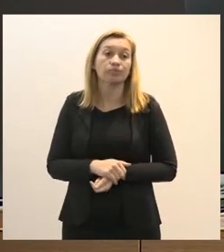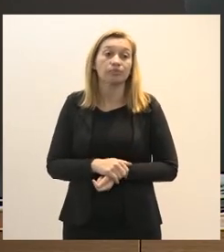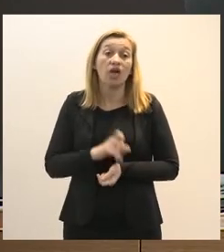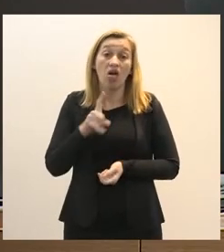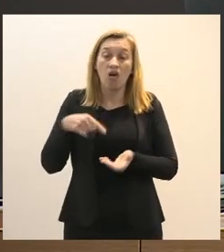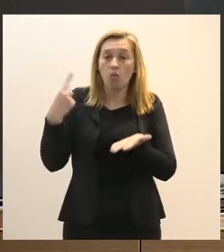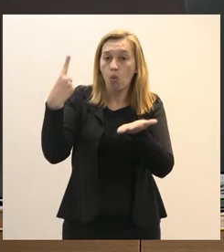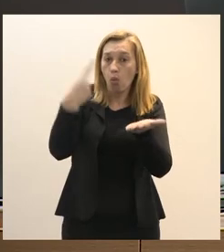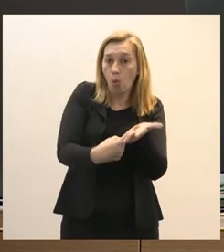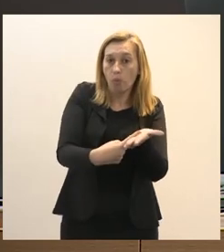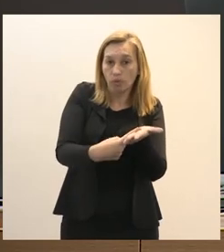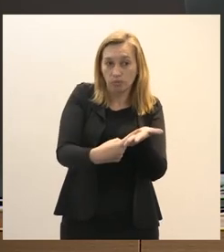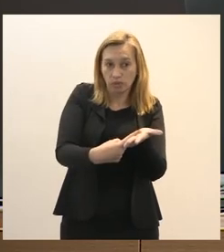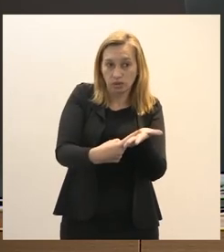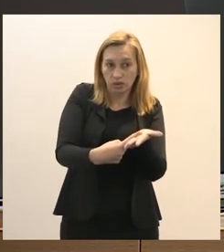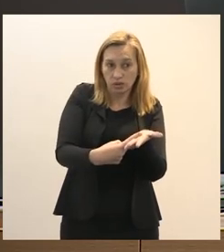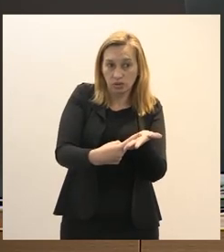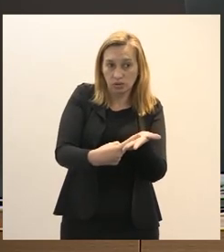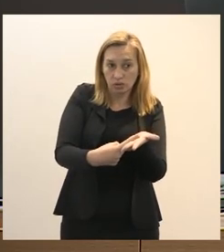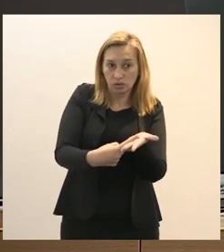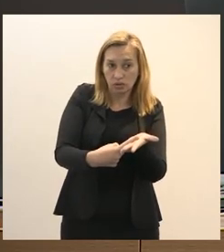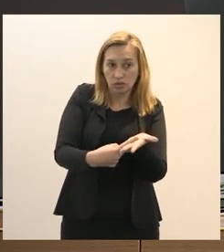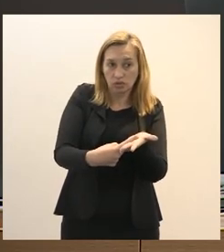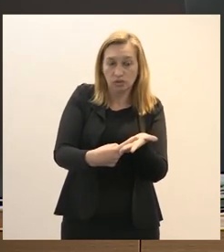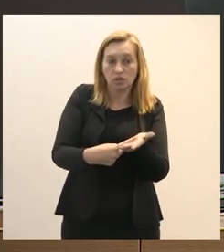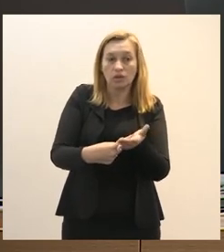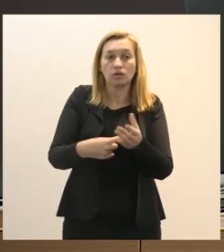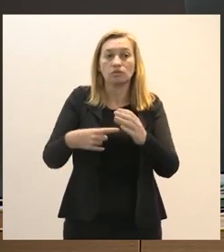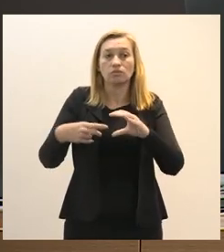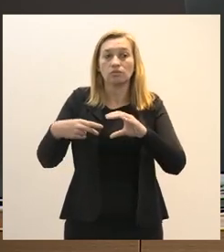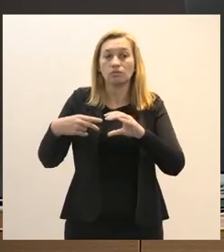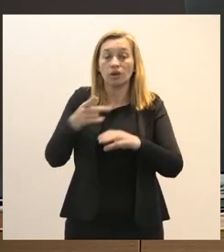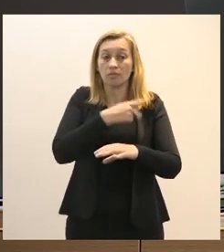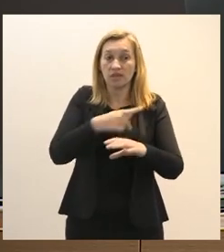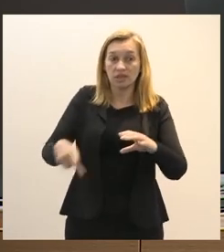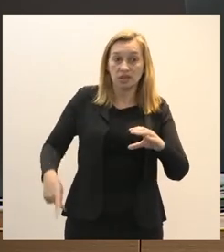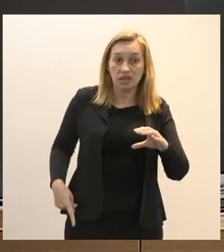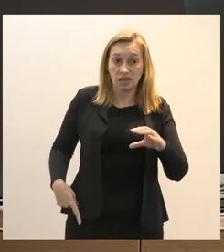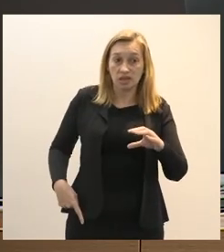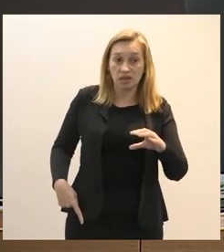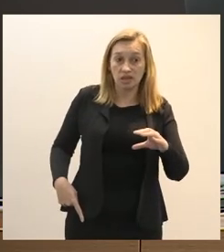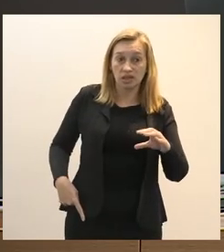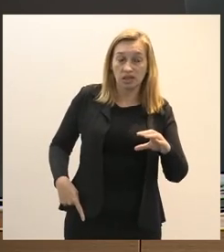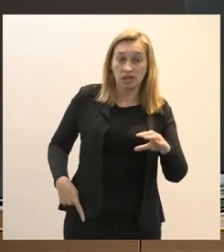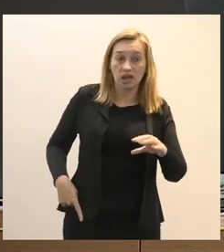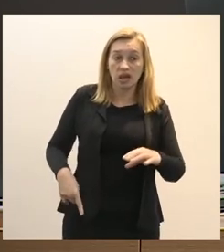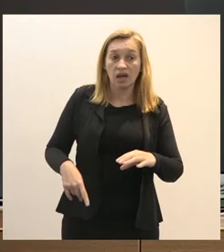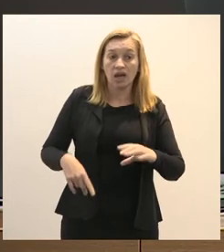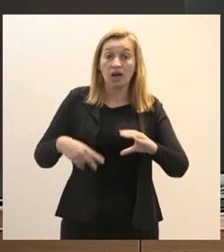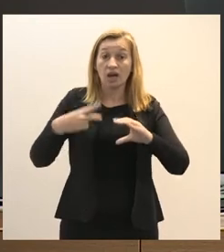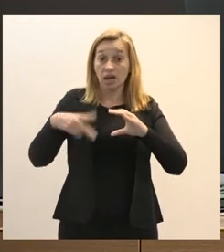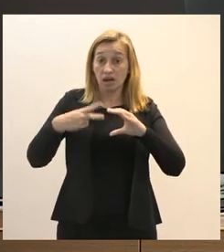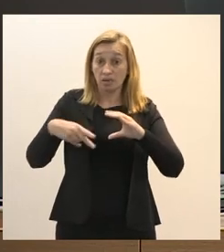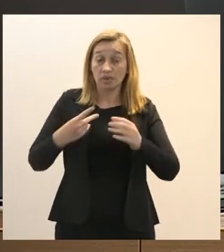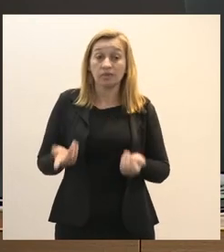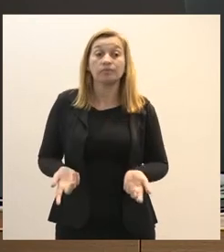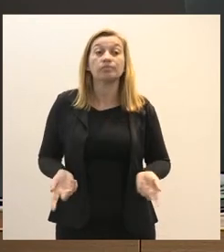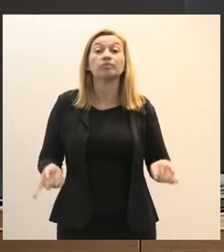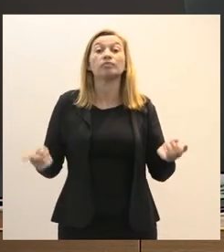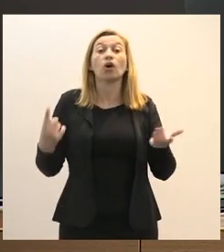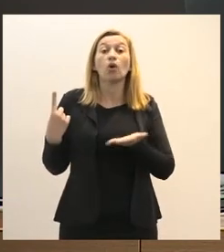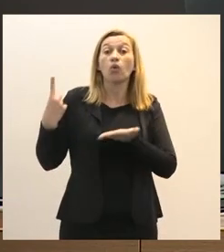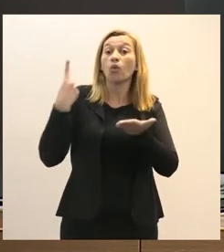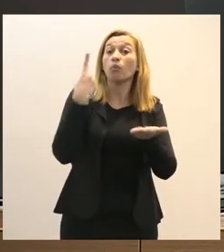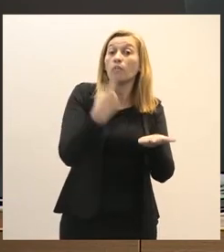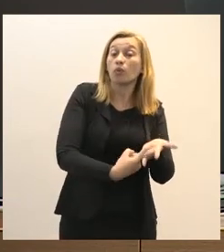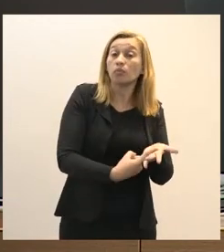compromisso assumido do presidente da câmara Arthur Lira é um compromisso do